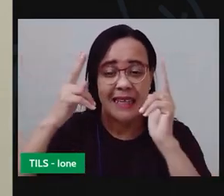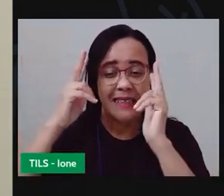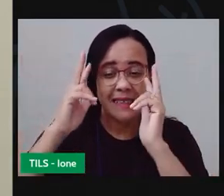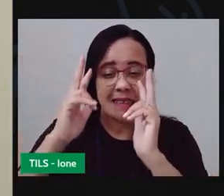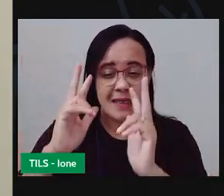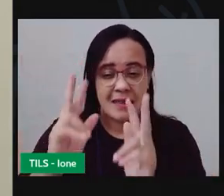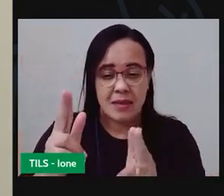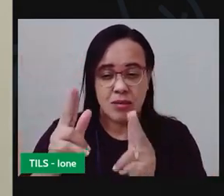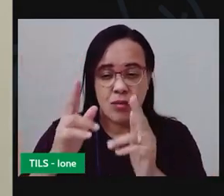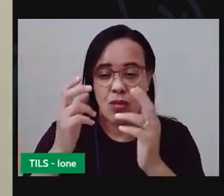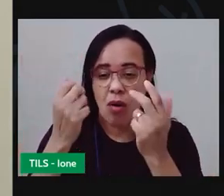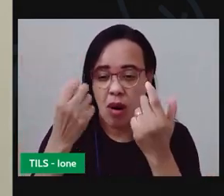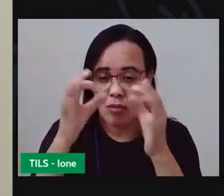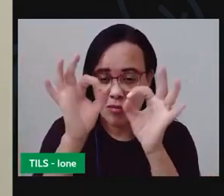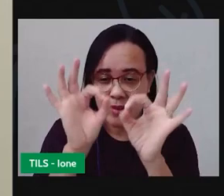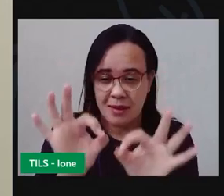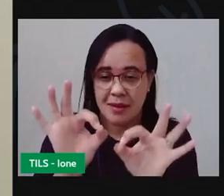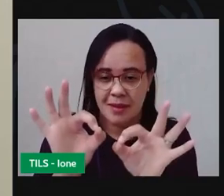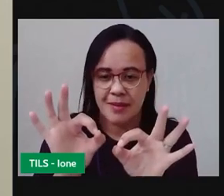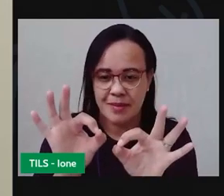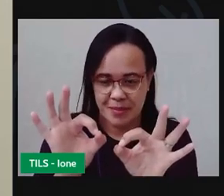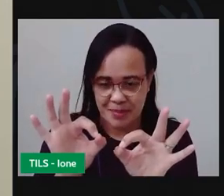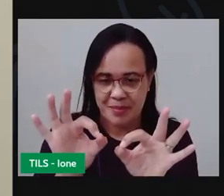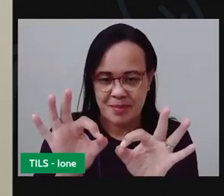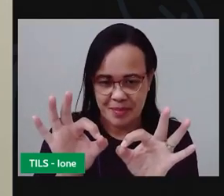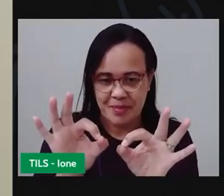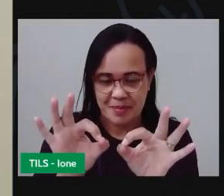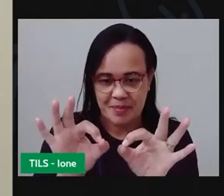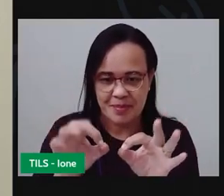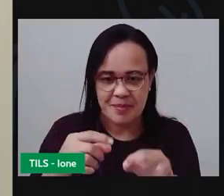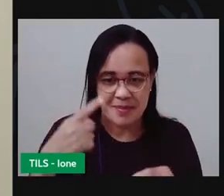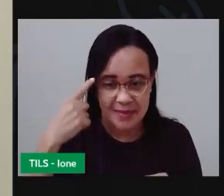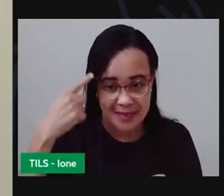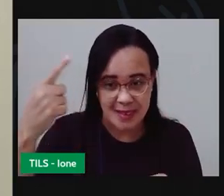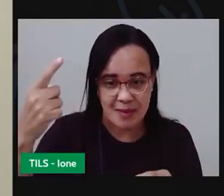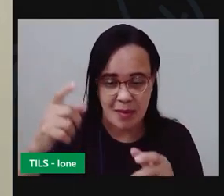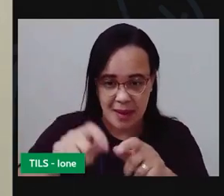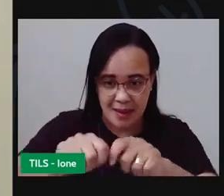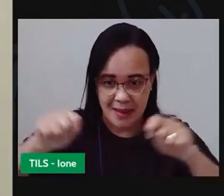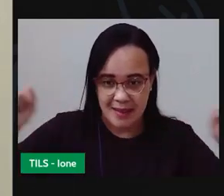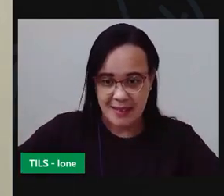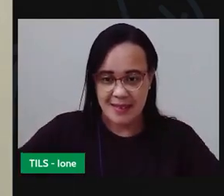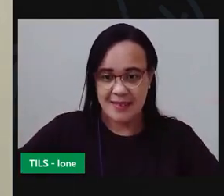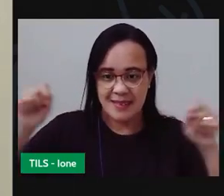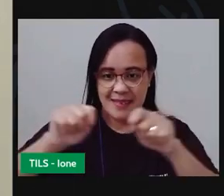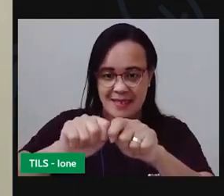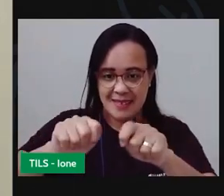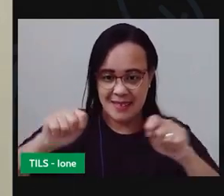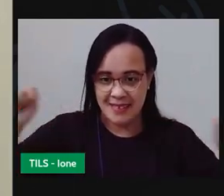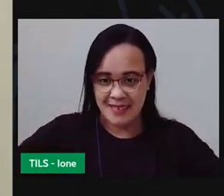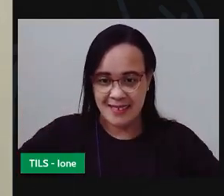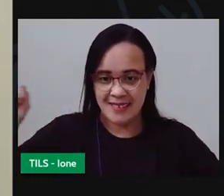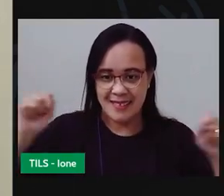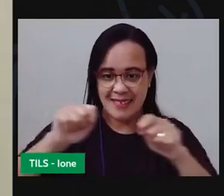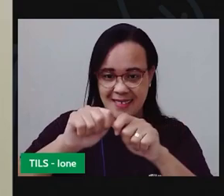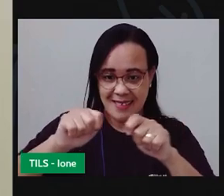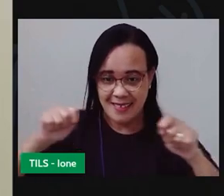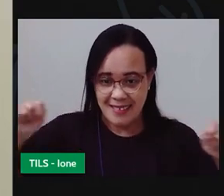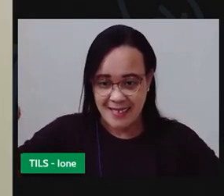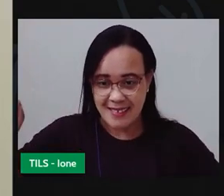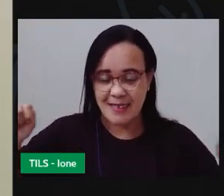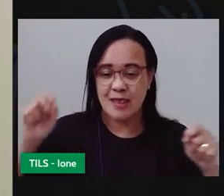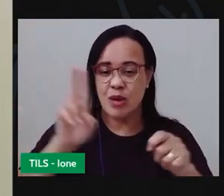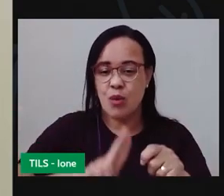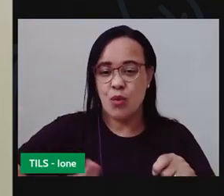que a gente quer que o nosso vai vir fique como é um brinquedo que você pode utilizar com